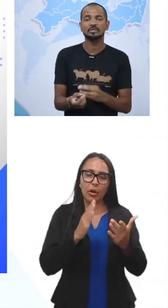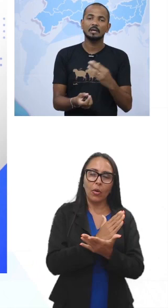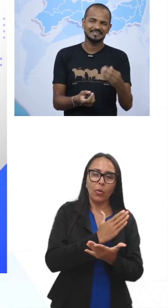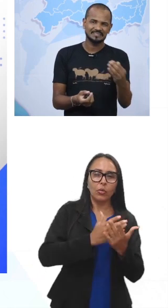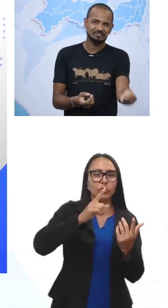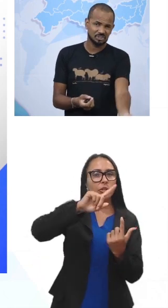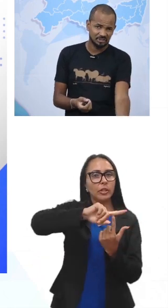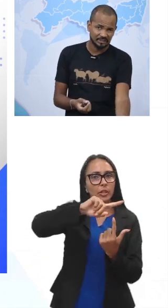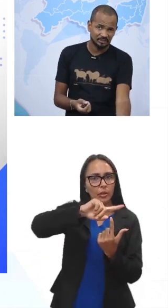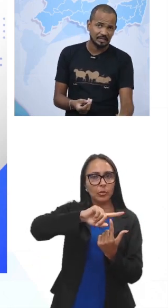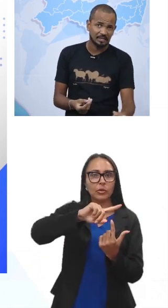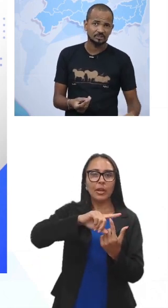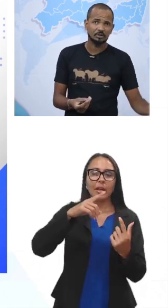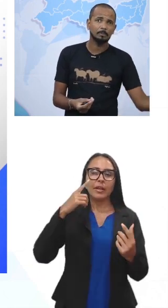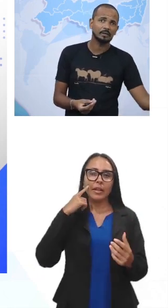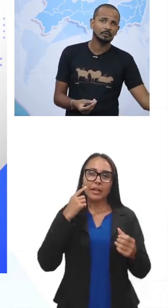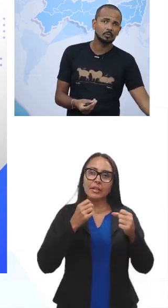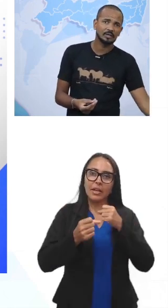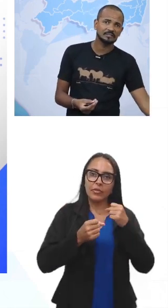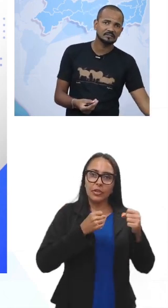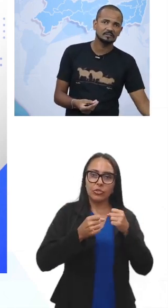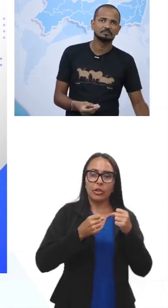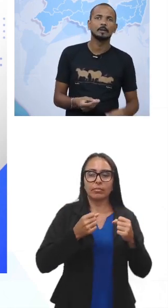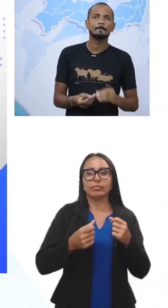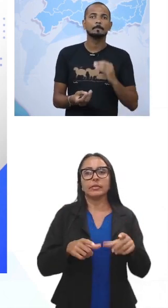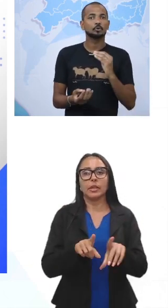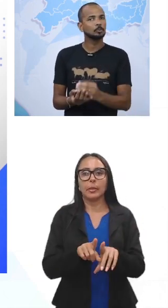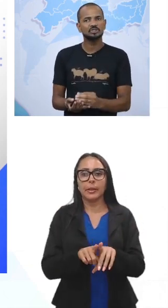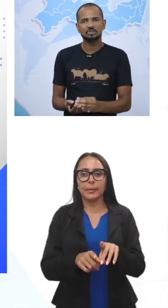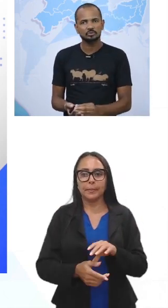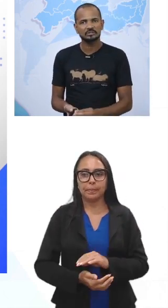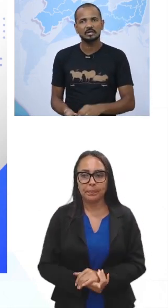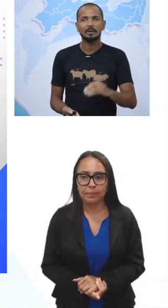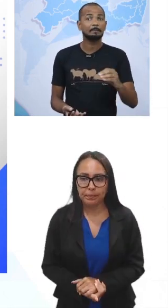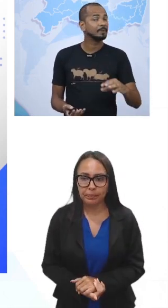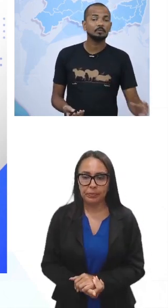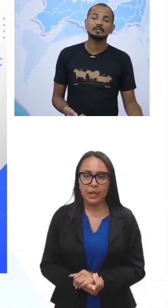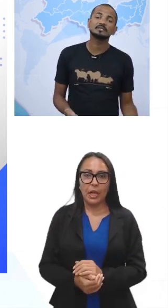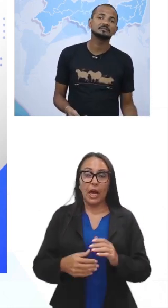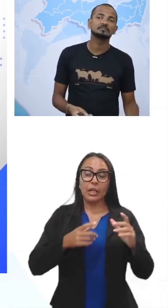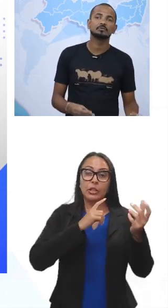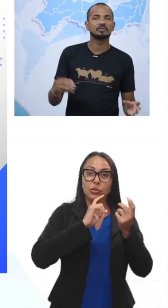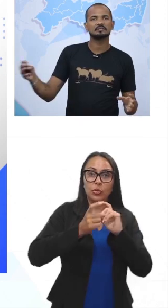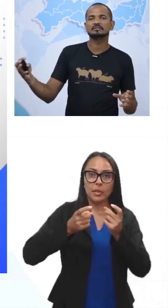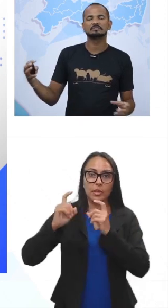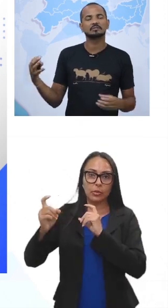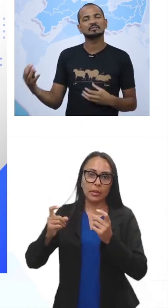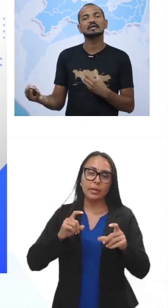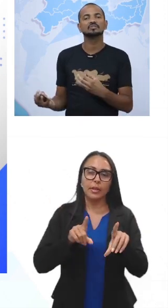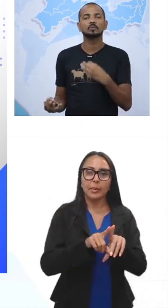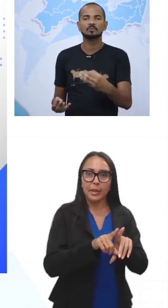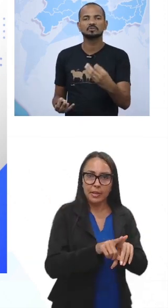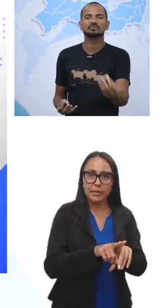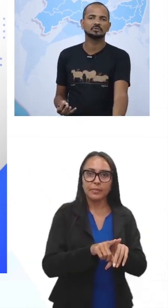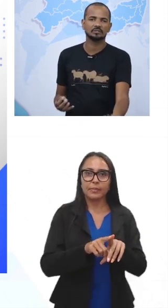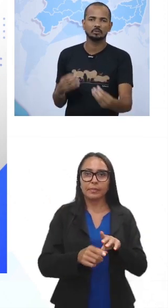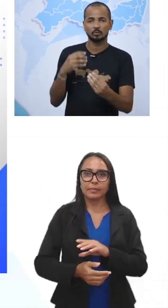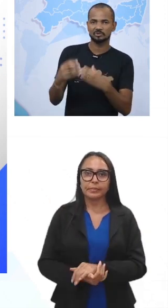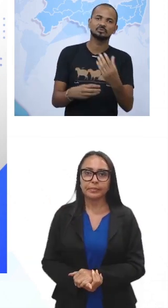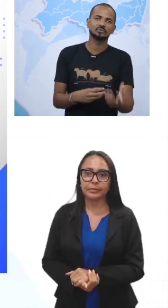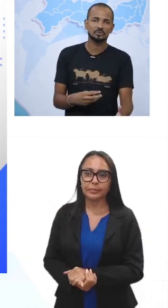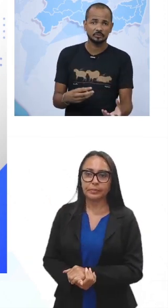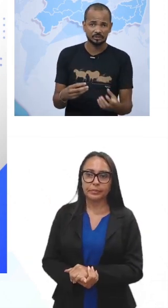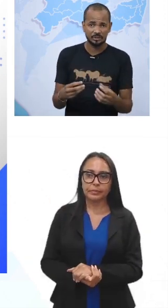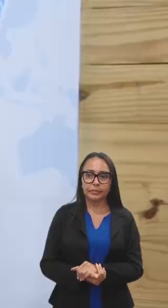os dois, as entrevistas direcionadas vão para o qualitativo, grupos de discussão é para o qualitativo, o qualitativo não traz grupos de discussão,